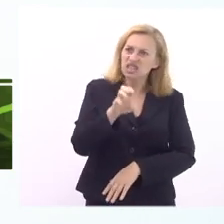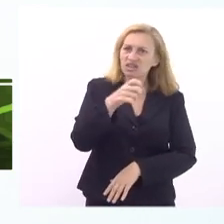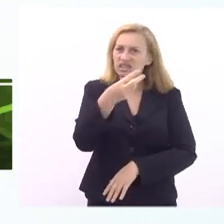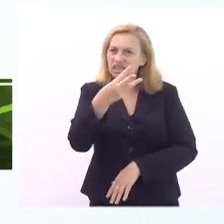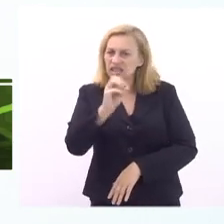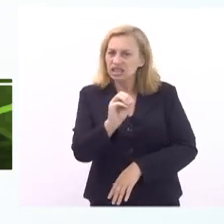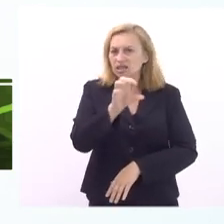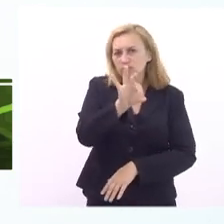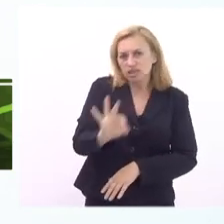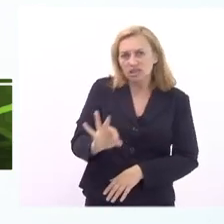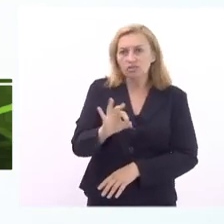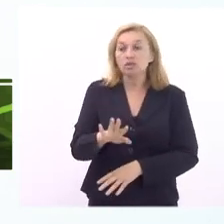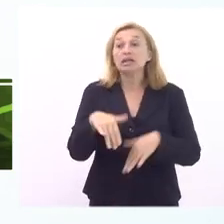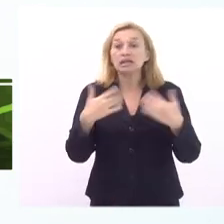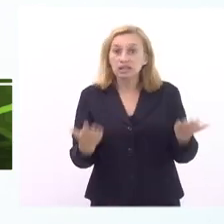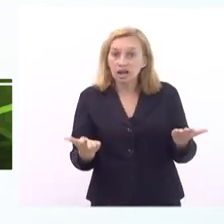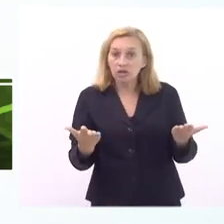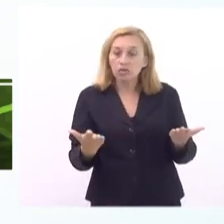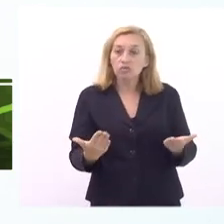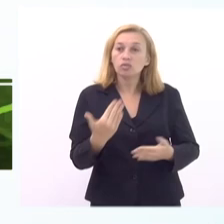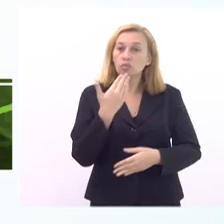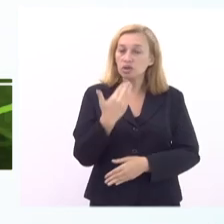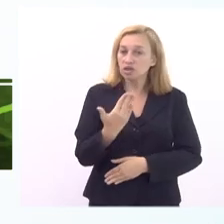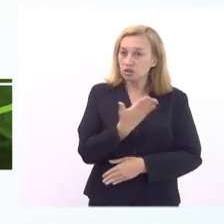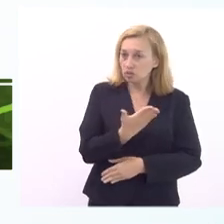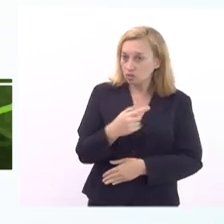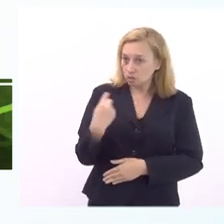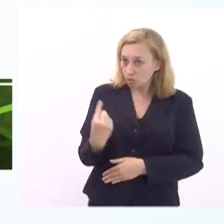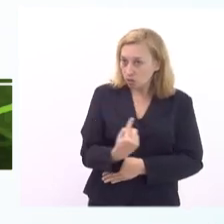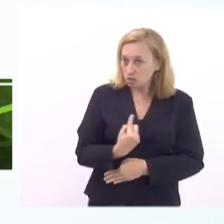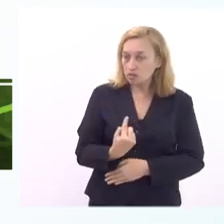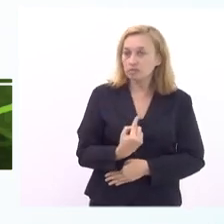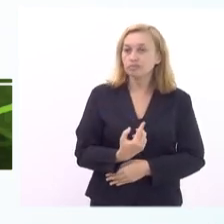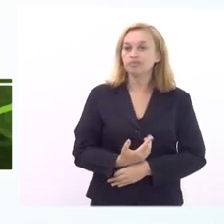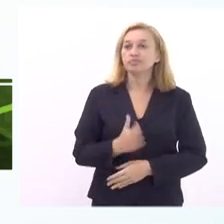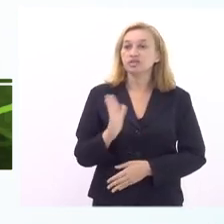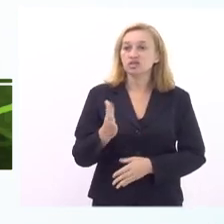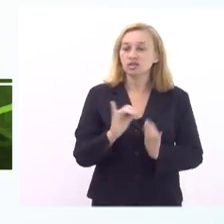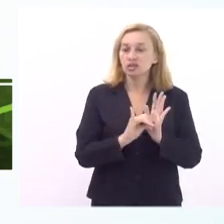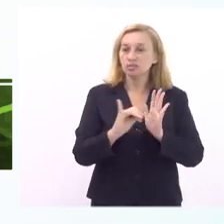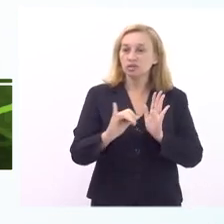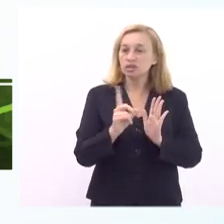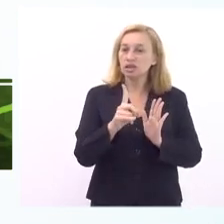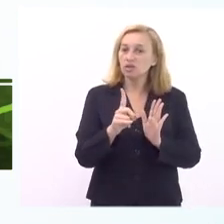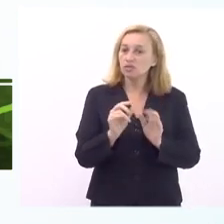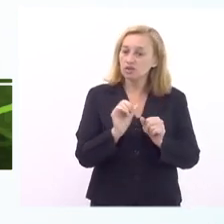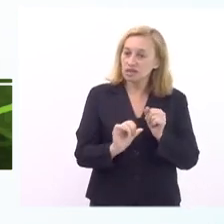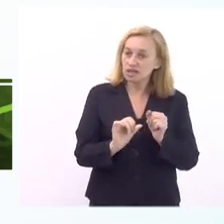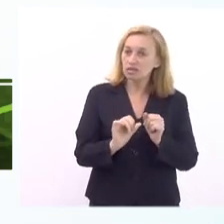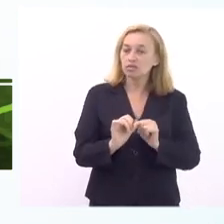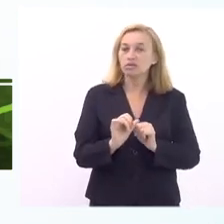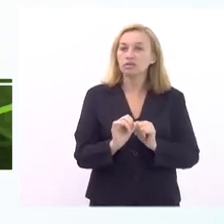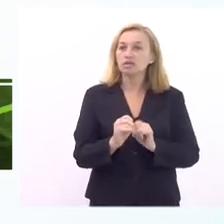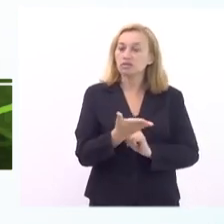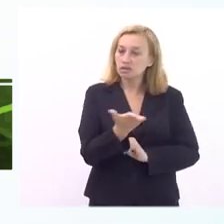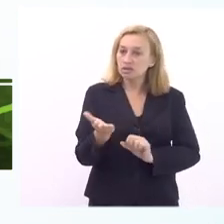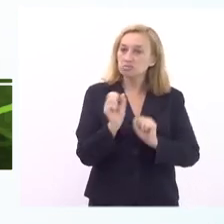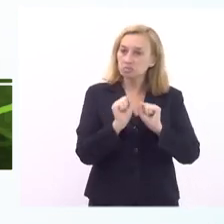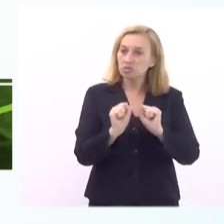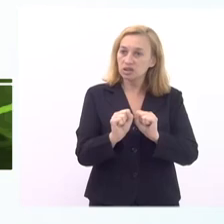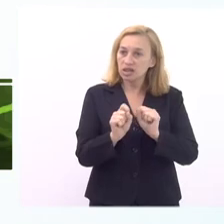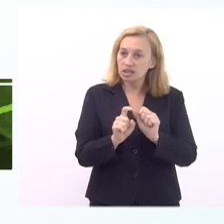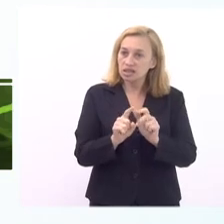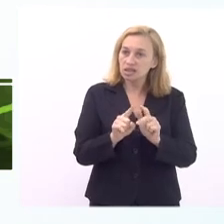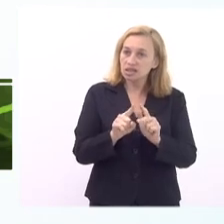% então fica aí a nossa sugestão de já que essa publicação ainda não foi feita que vocês pudessem